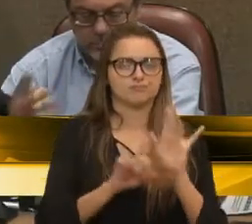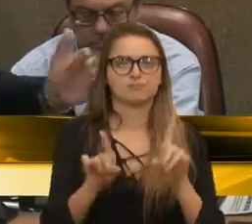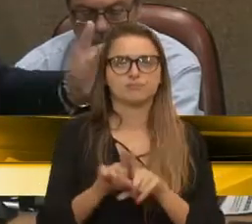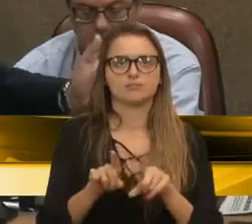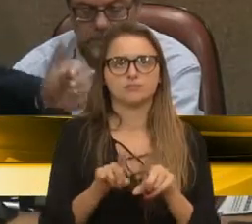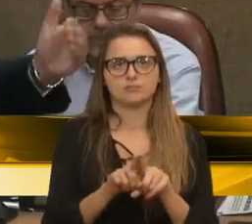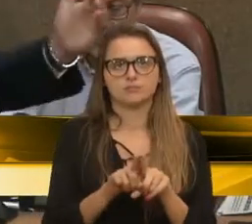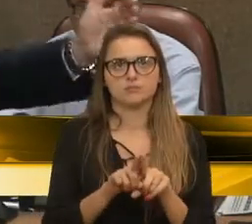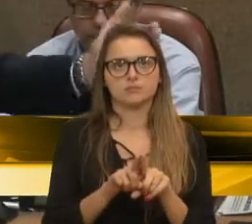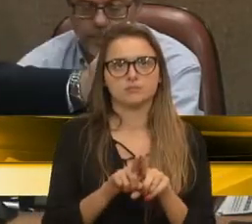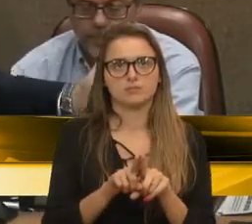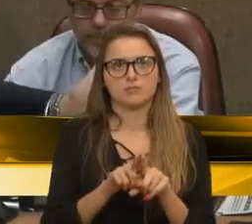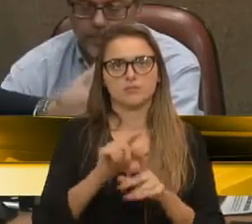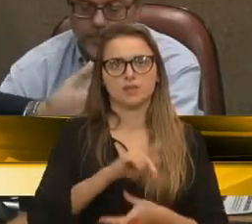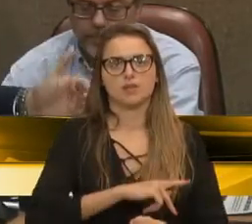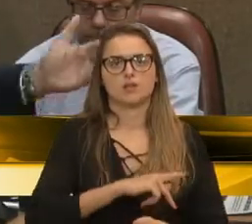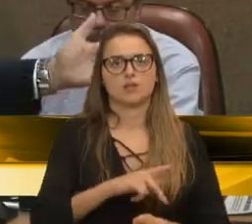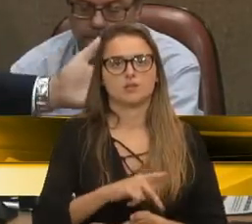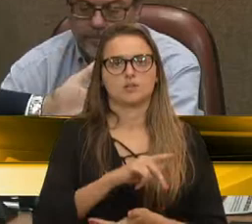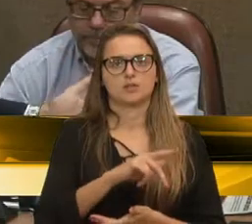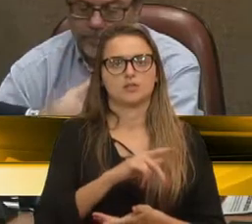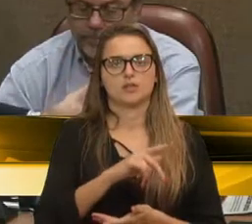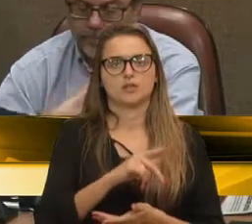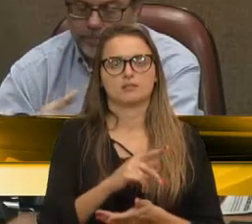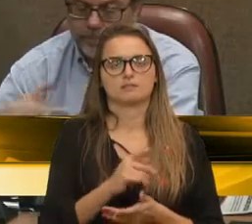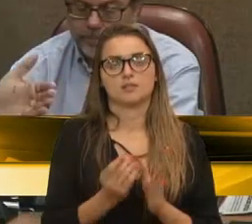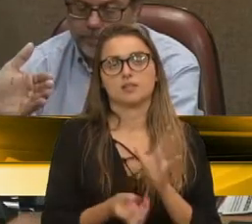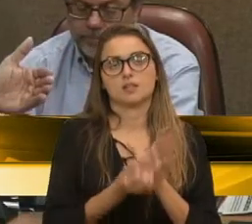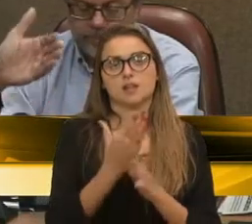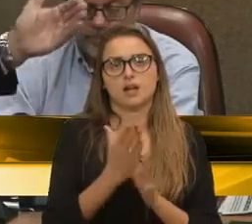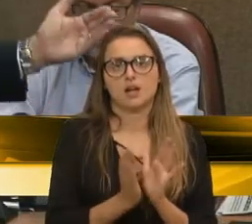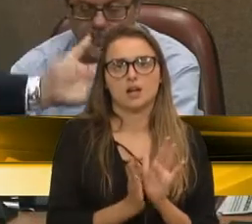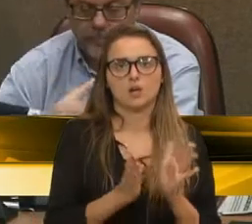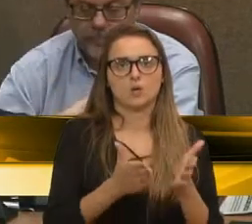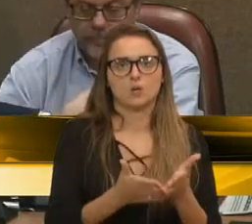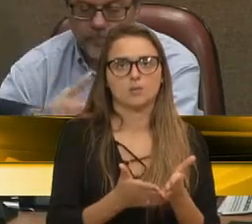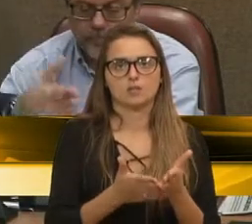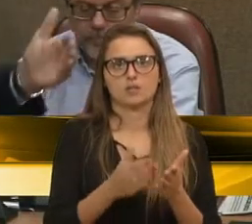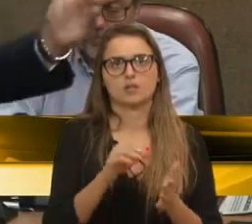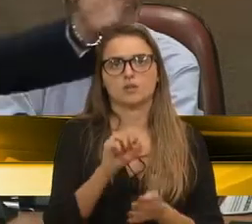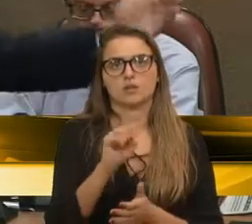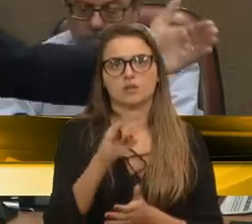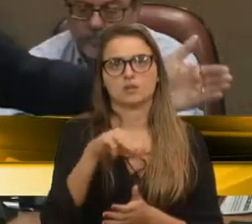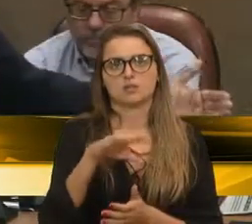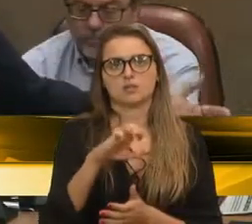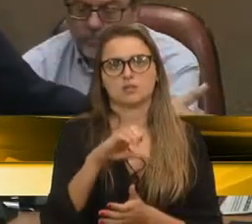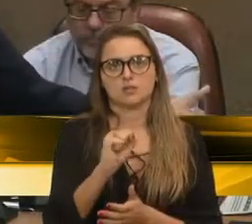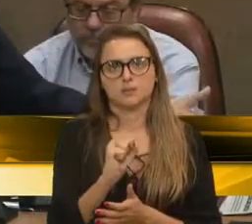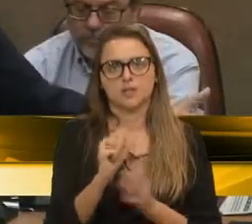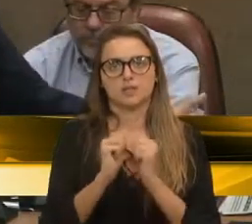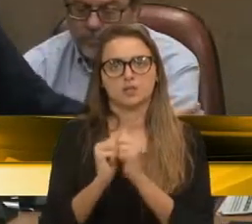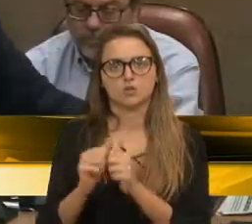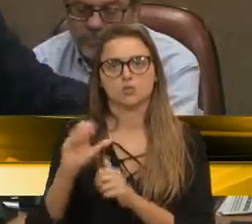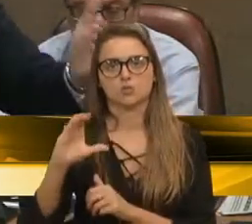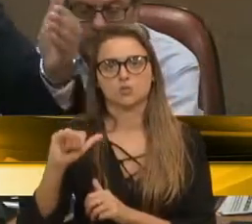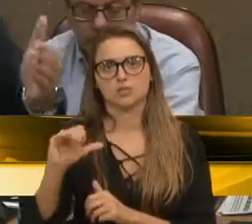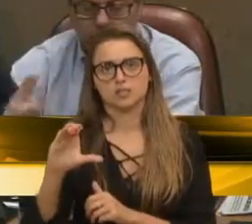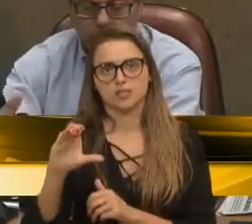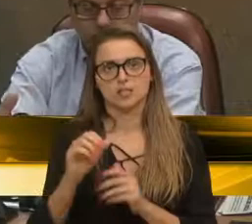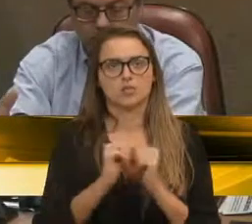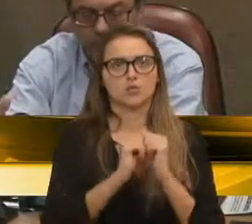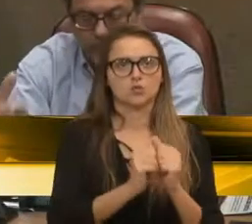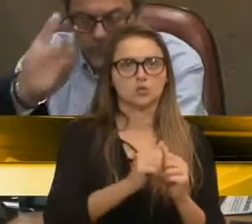nobres pares, que a presidência vai instituir essa comissão, composta pelo CIMEX, pela Câmara de Indústria e Comércio, pela